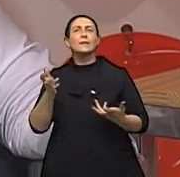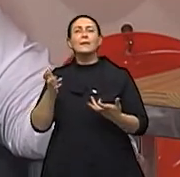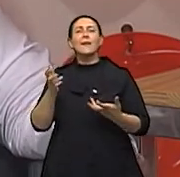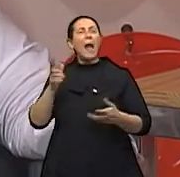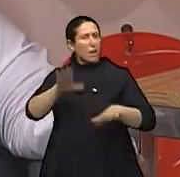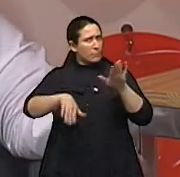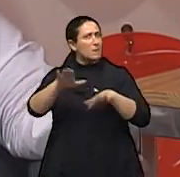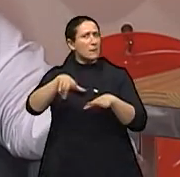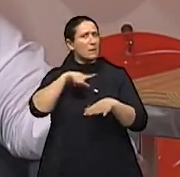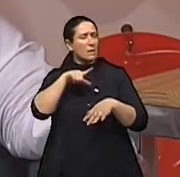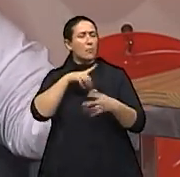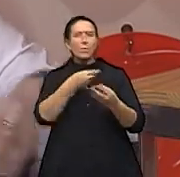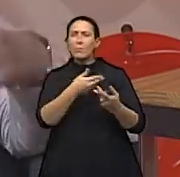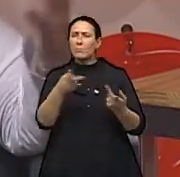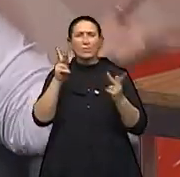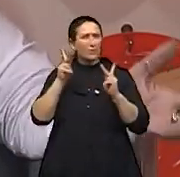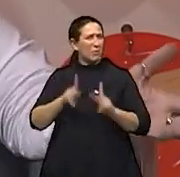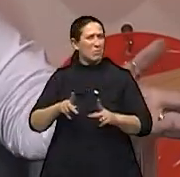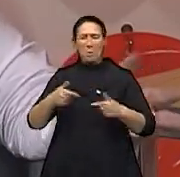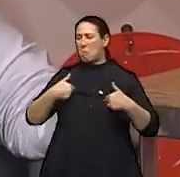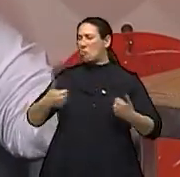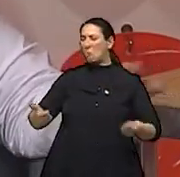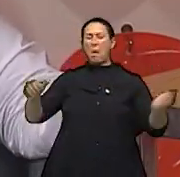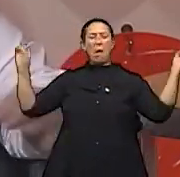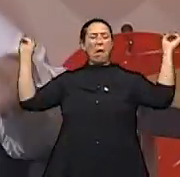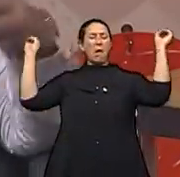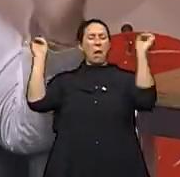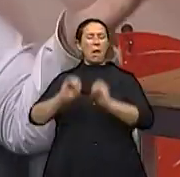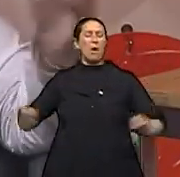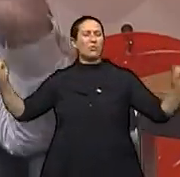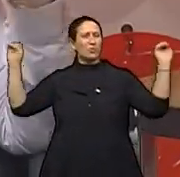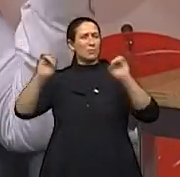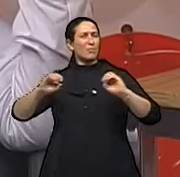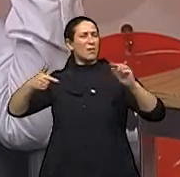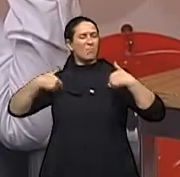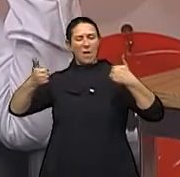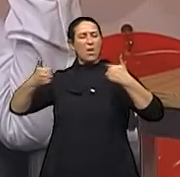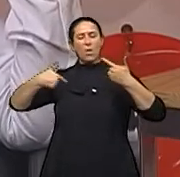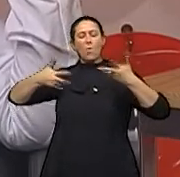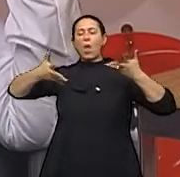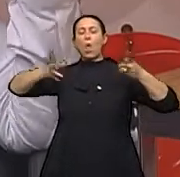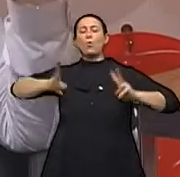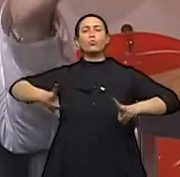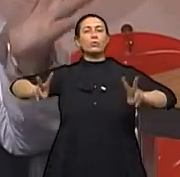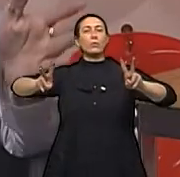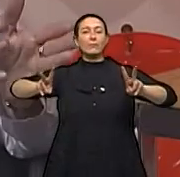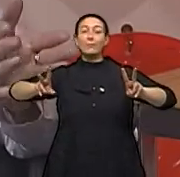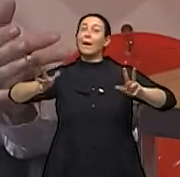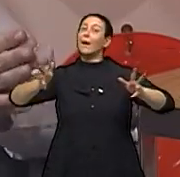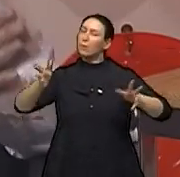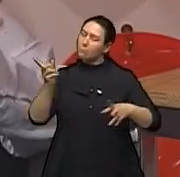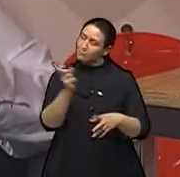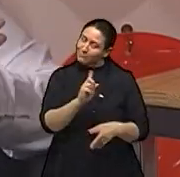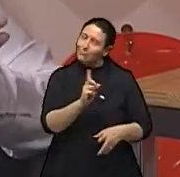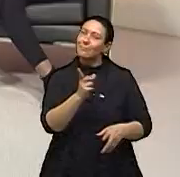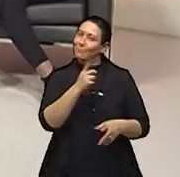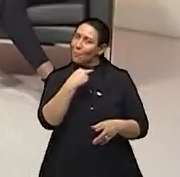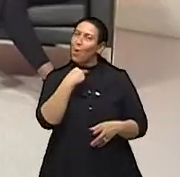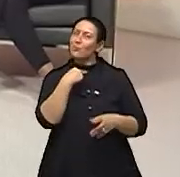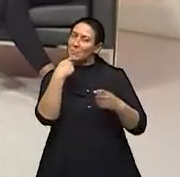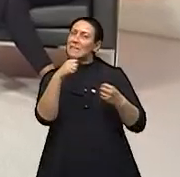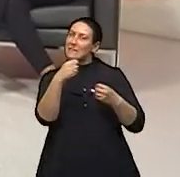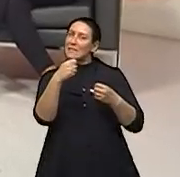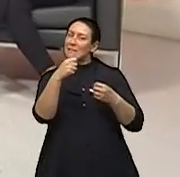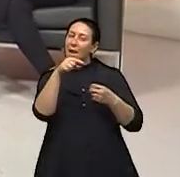muitos casos que as pessoas dizem assim, eu estou mais que ótima, eu estou espetacular, eu não quero sair daqui. E aí a gente tem que dizer, não, querida, tu só